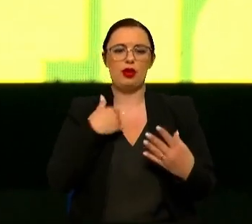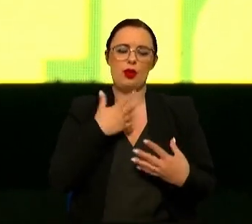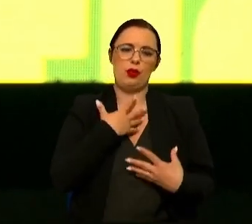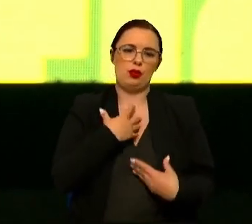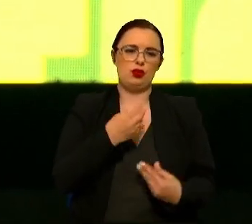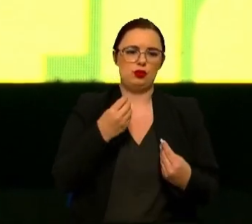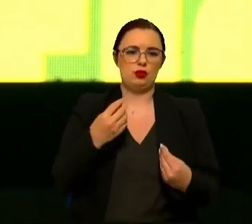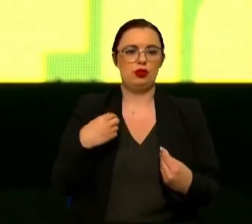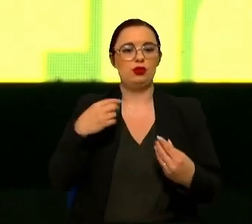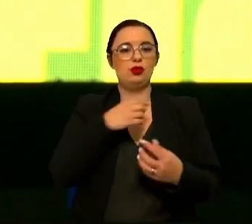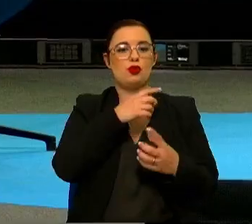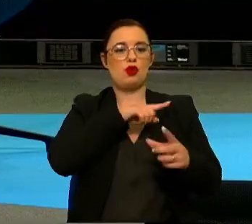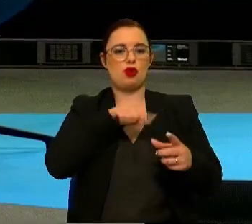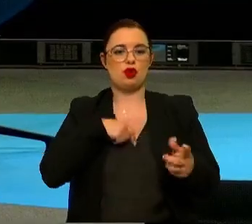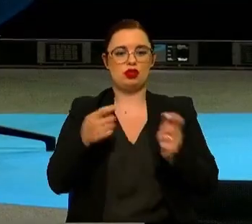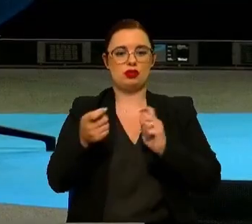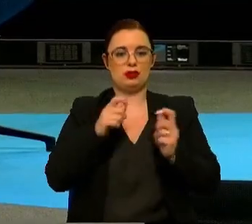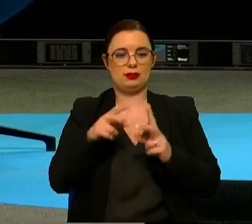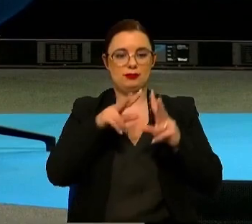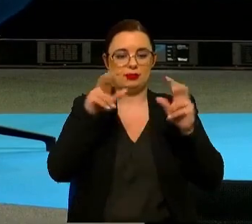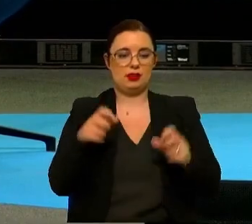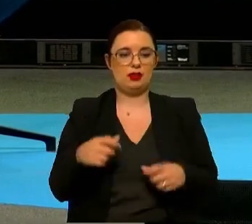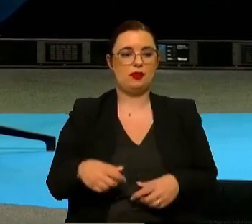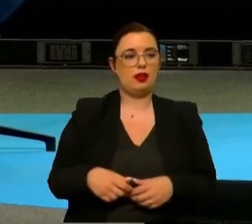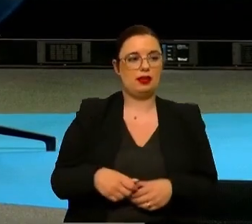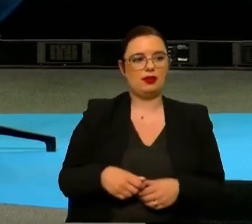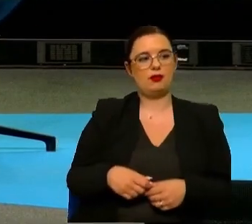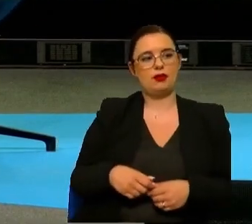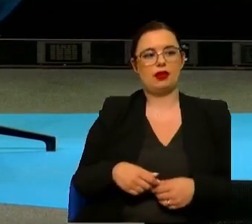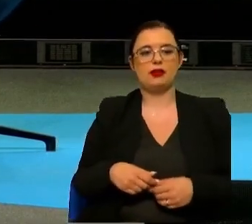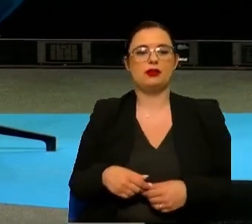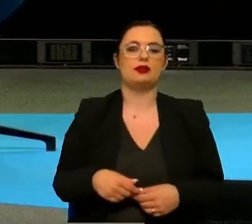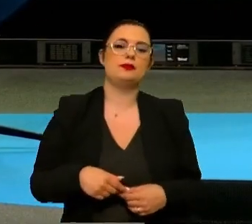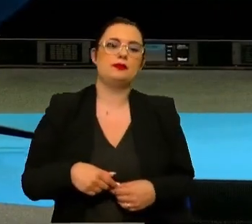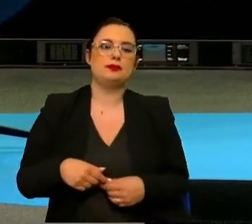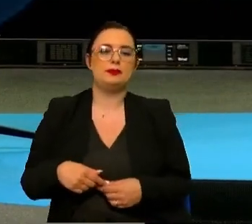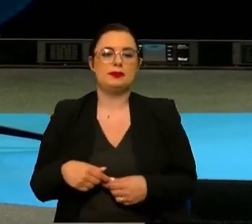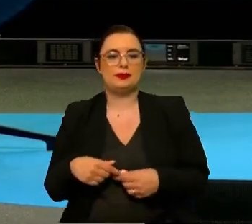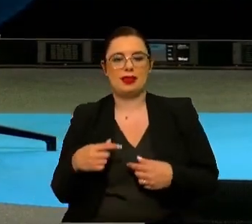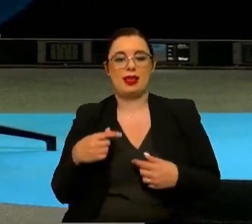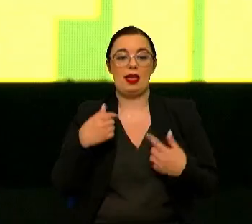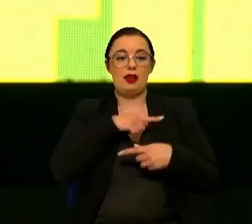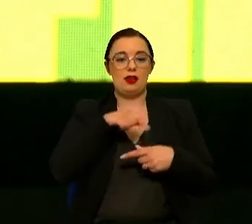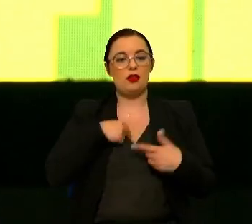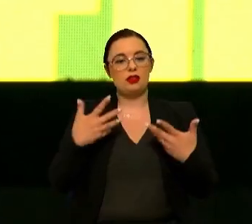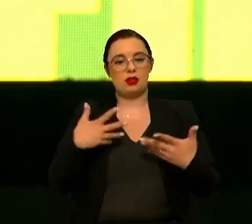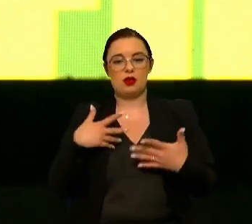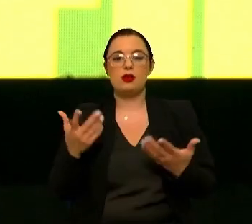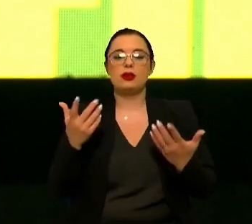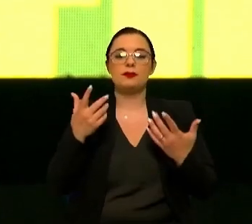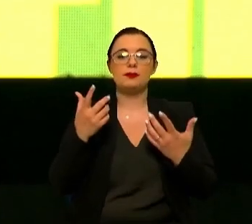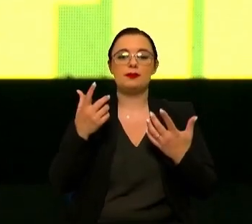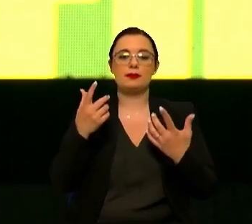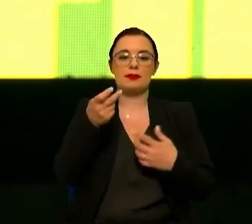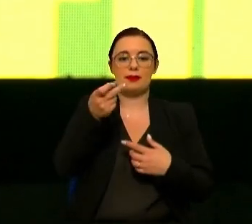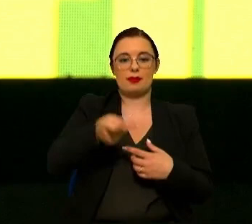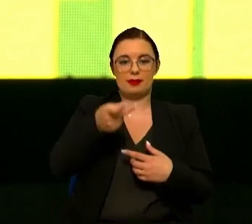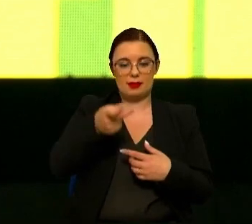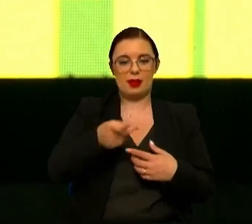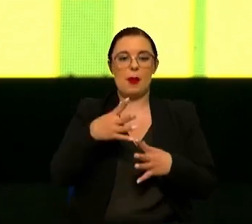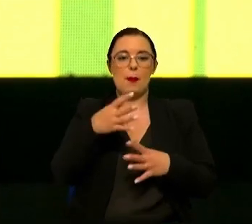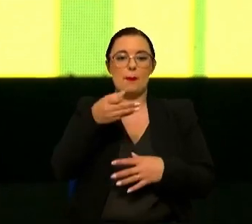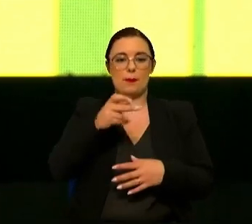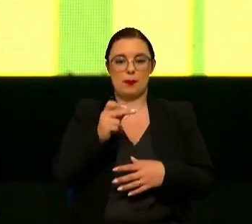em tê-lo aqui a debater estes temas. Obrigado. Temos então também aqui, remotamente... Muito obrigado, Sr. Presidente, Paulo